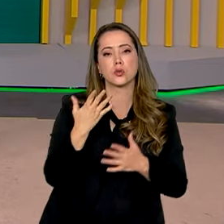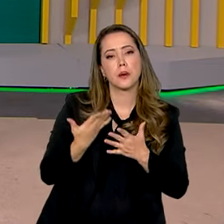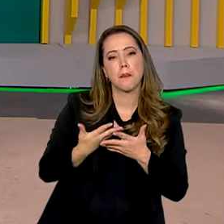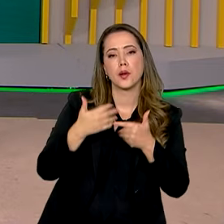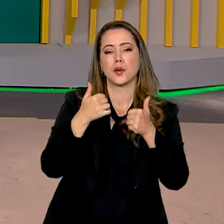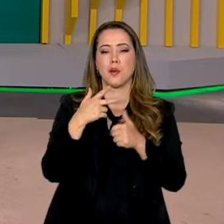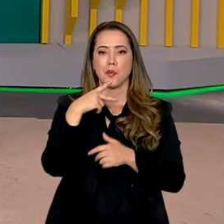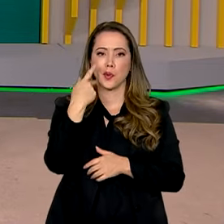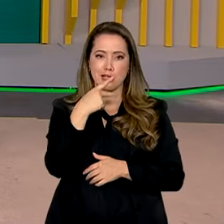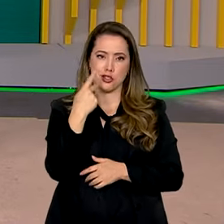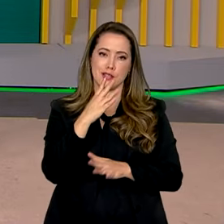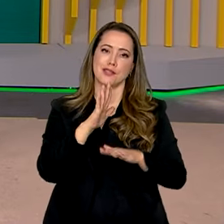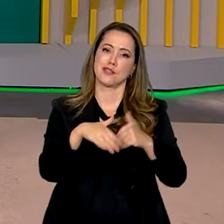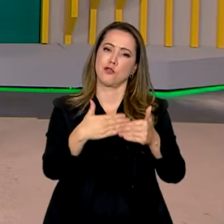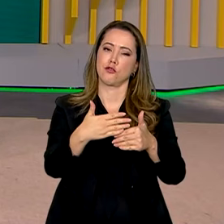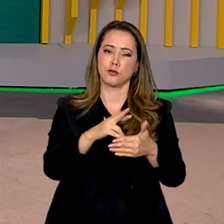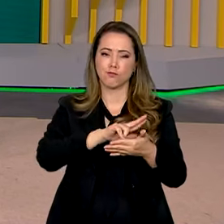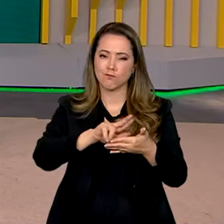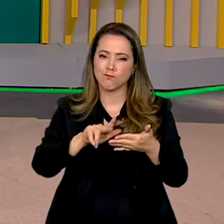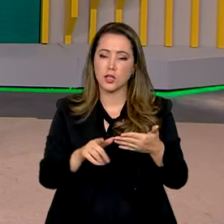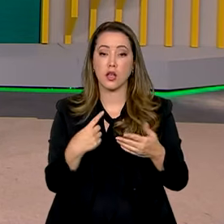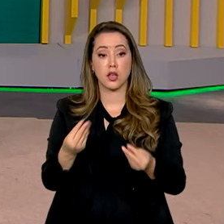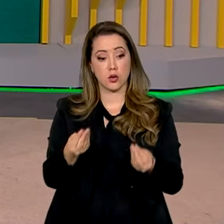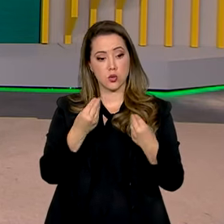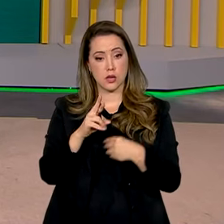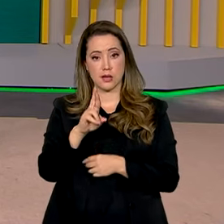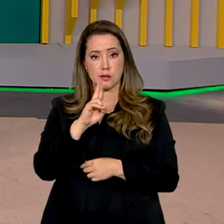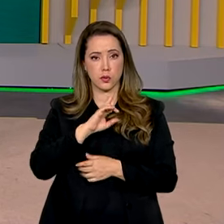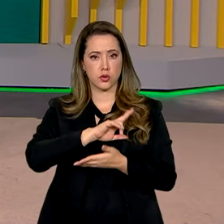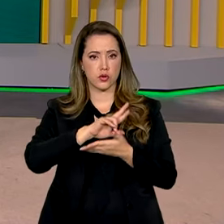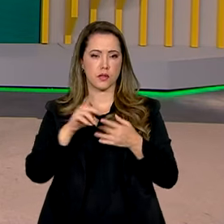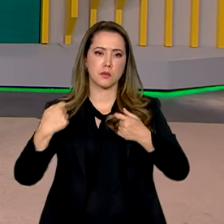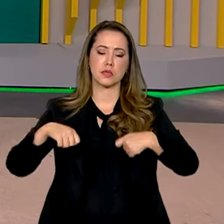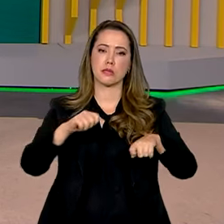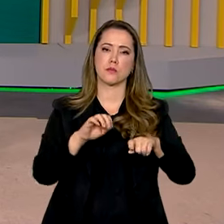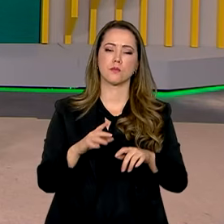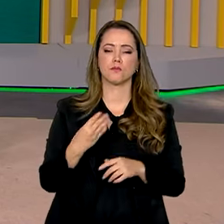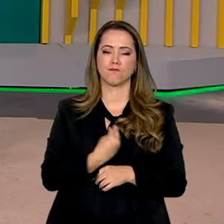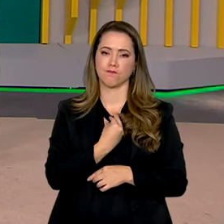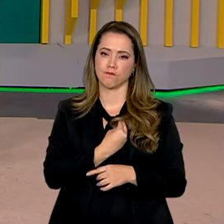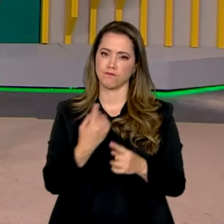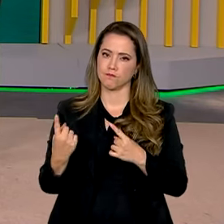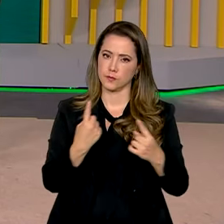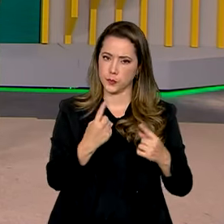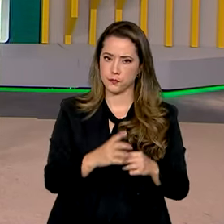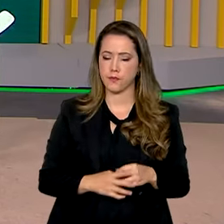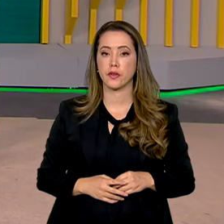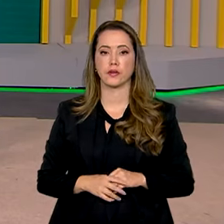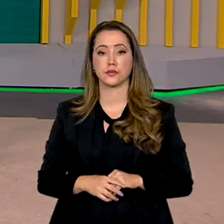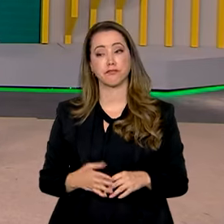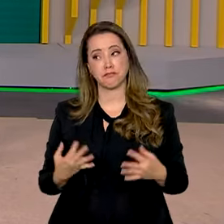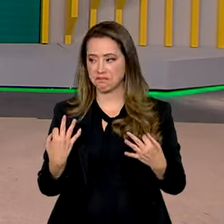aprimorar e desenvolver políticas públicas que nos atendam nas mais diversas necessidades e realidades.